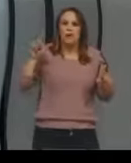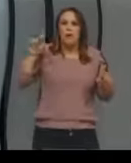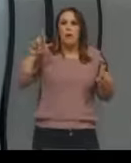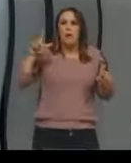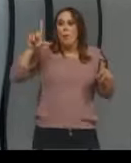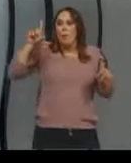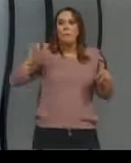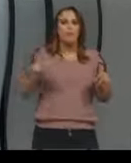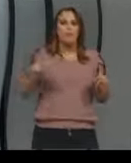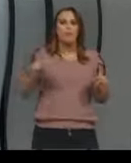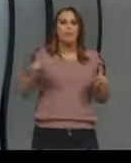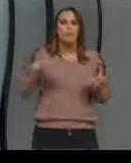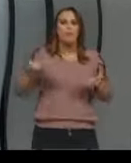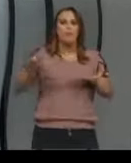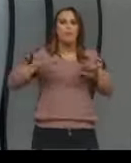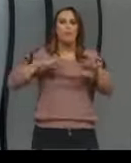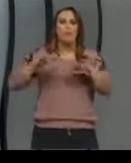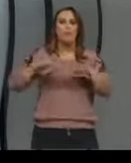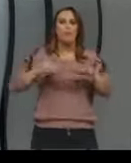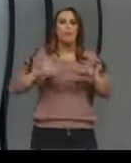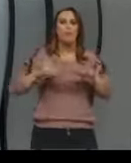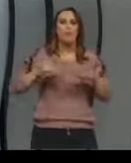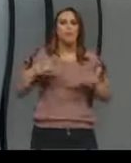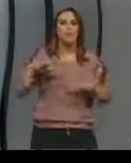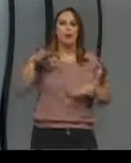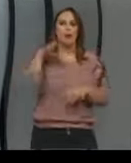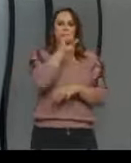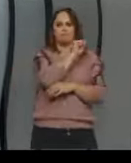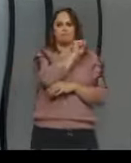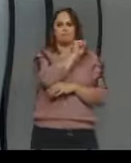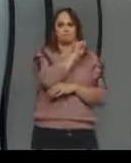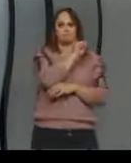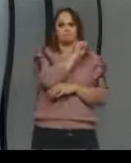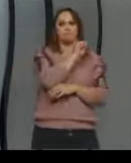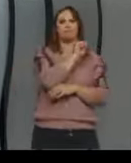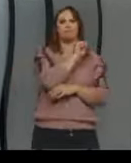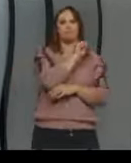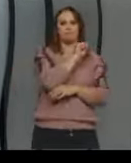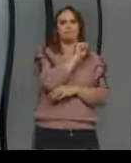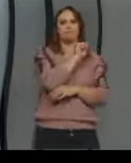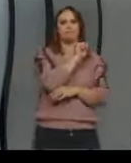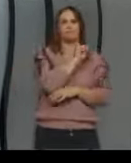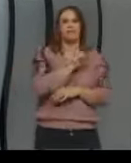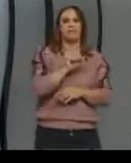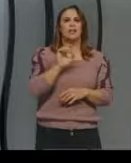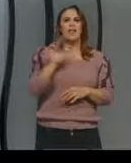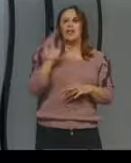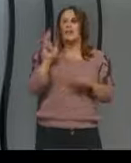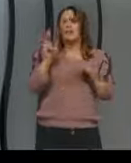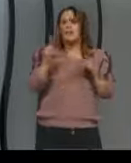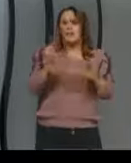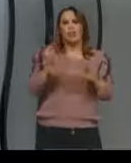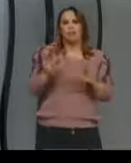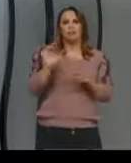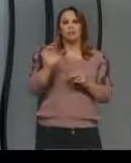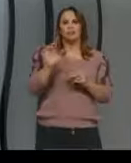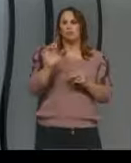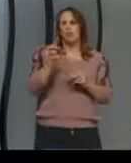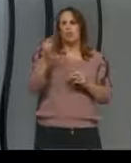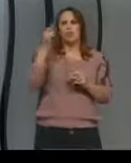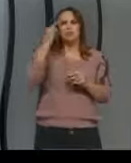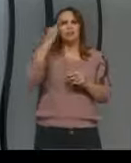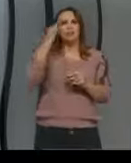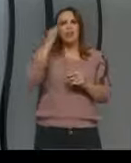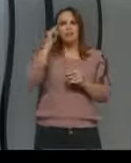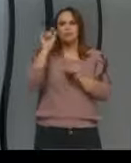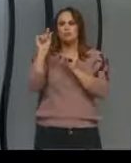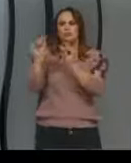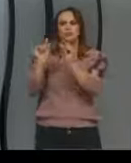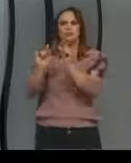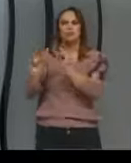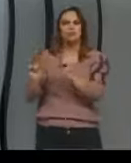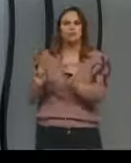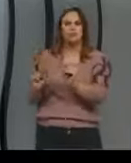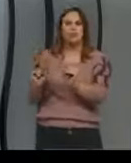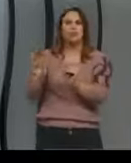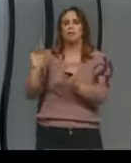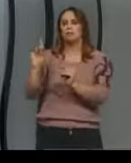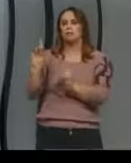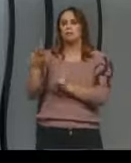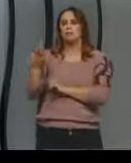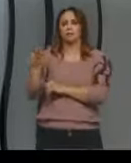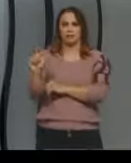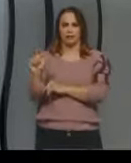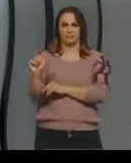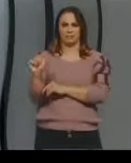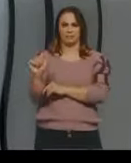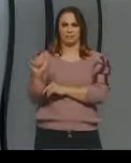lógica aqui só que pensando em tamanho de fragmento de DNA. Ok? Então os fragmentos menores eles vão acabar